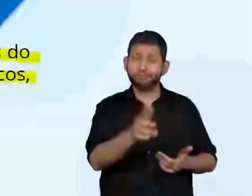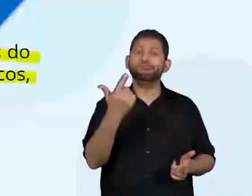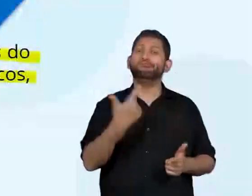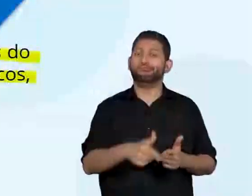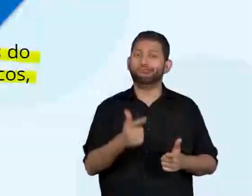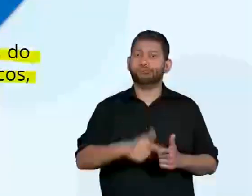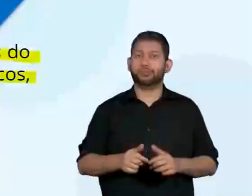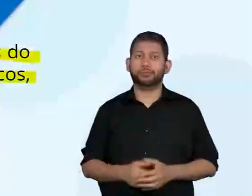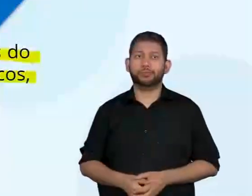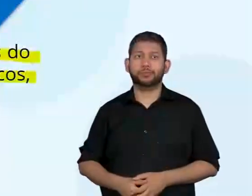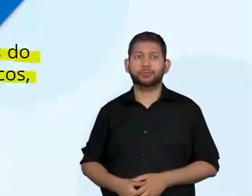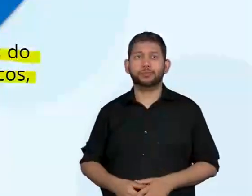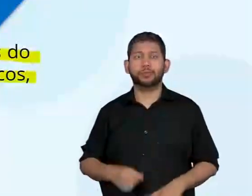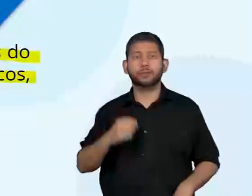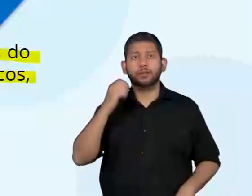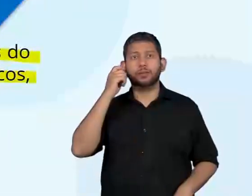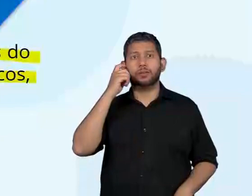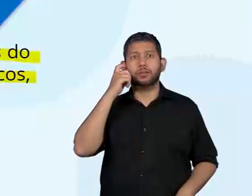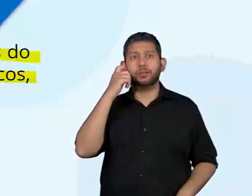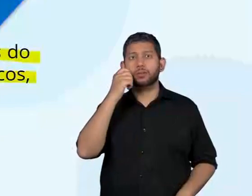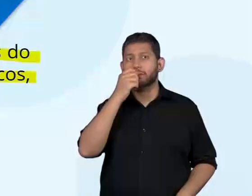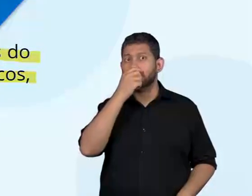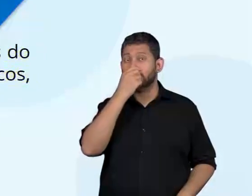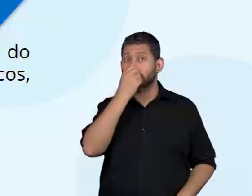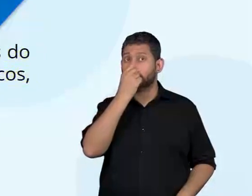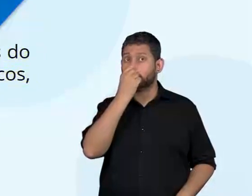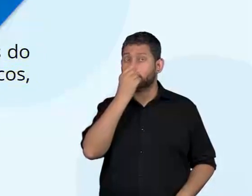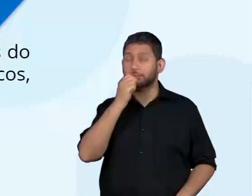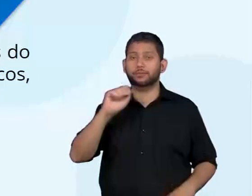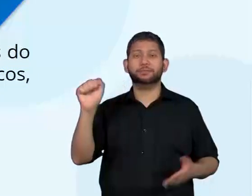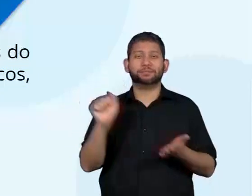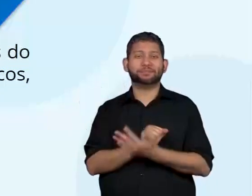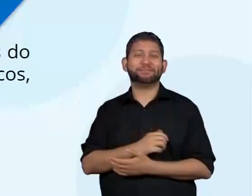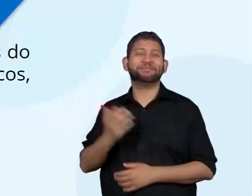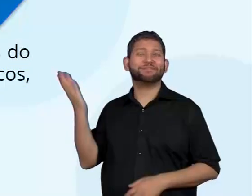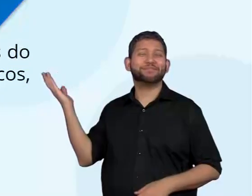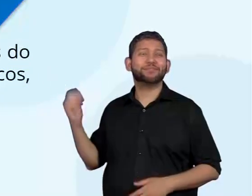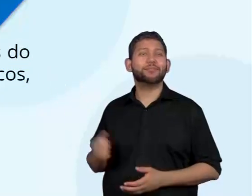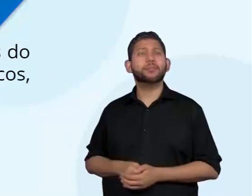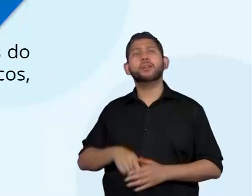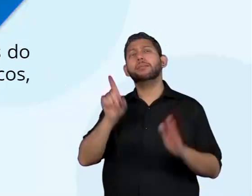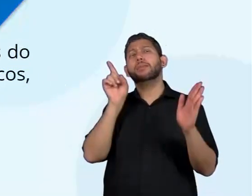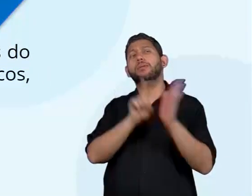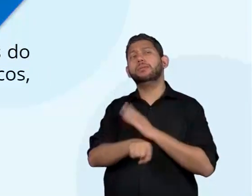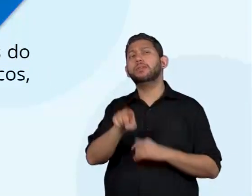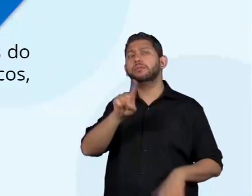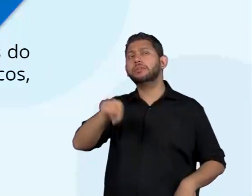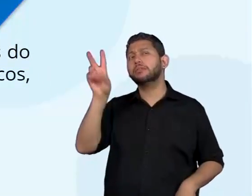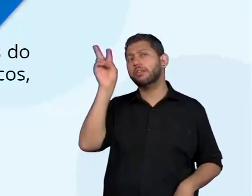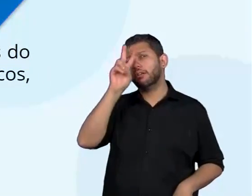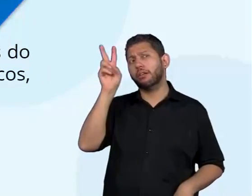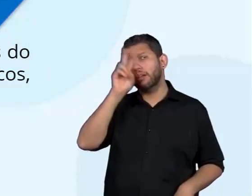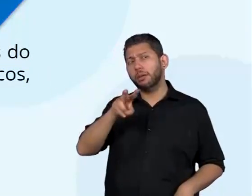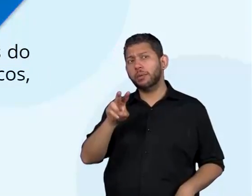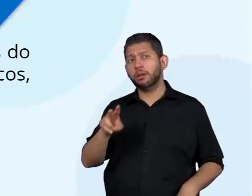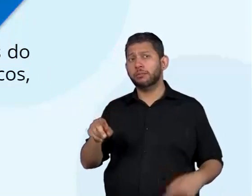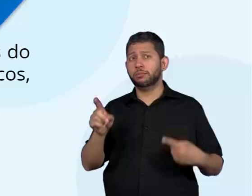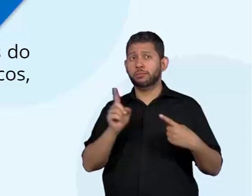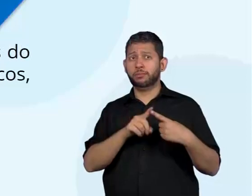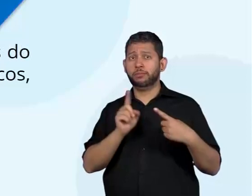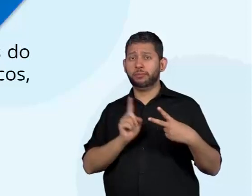Você lembra... Deixa eu limpar essa lousa, né? Você lembra quais são esses recursos